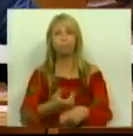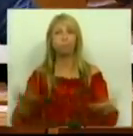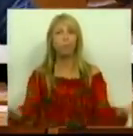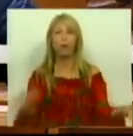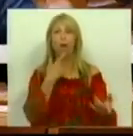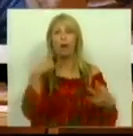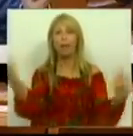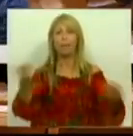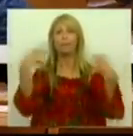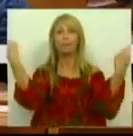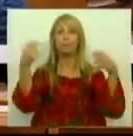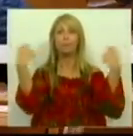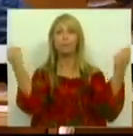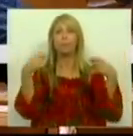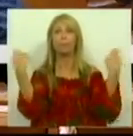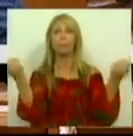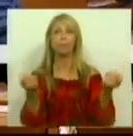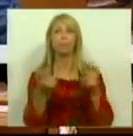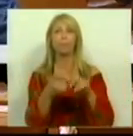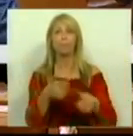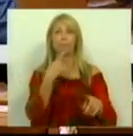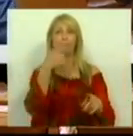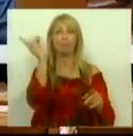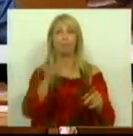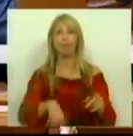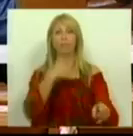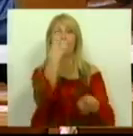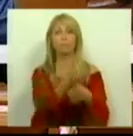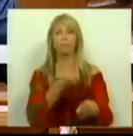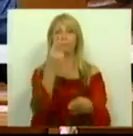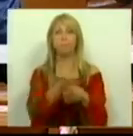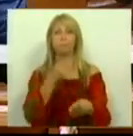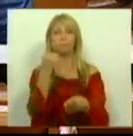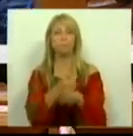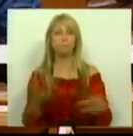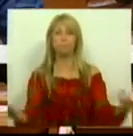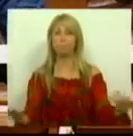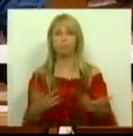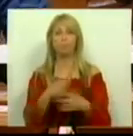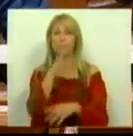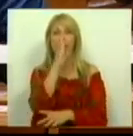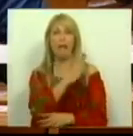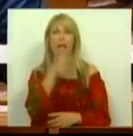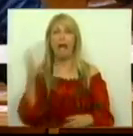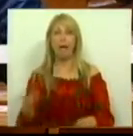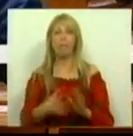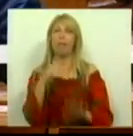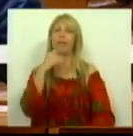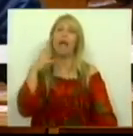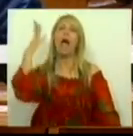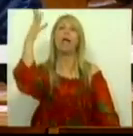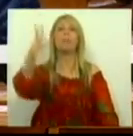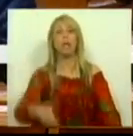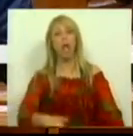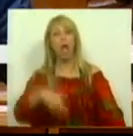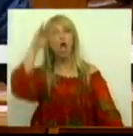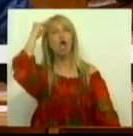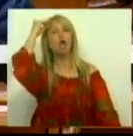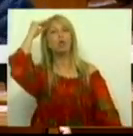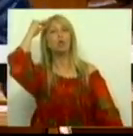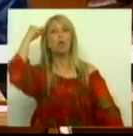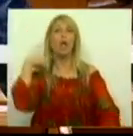panfletária com a play dos seus rituais tradicionais dos amanhãs que cantam, sonhando com uma luta de classes